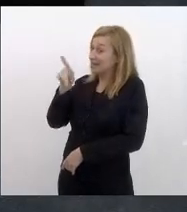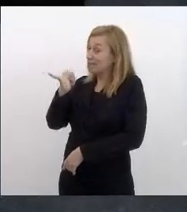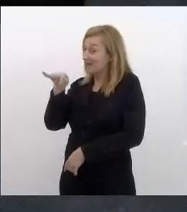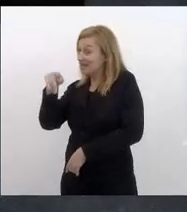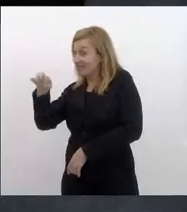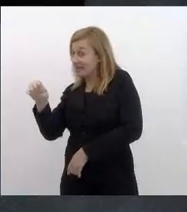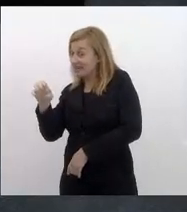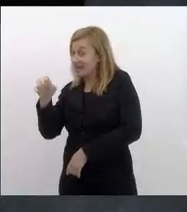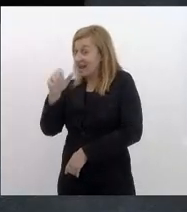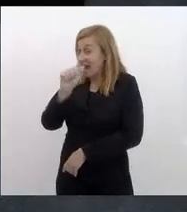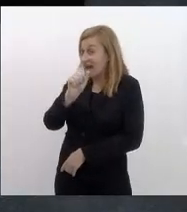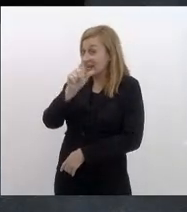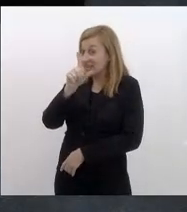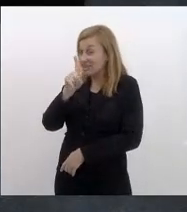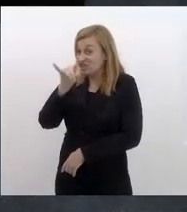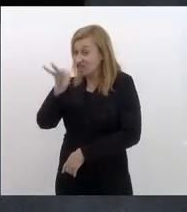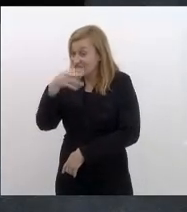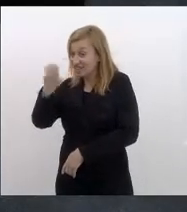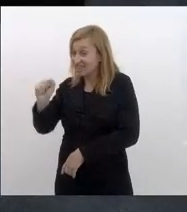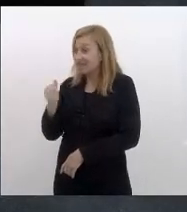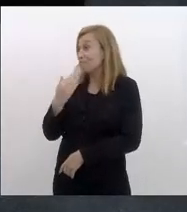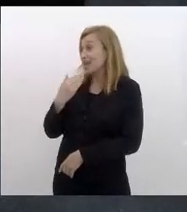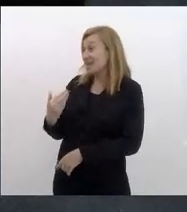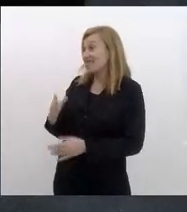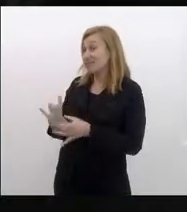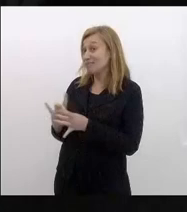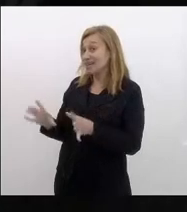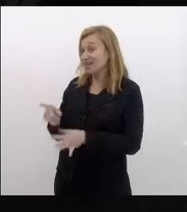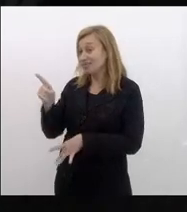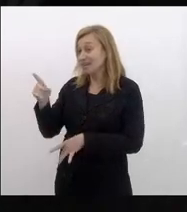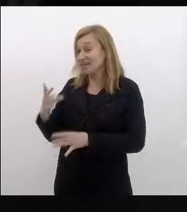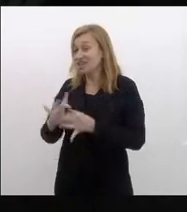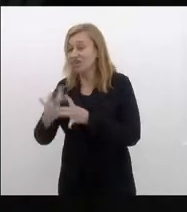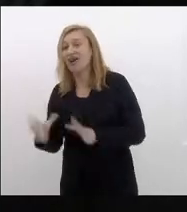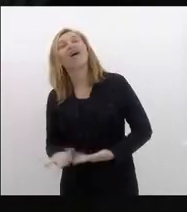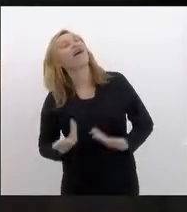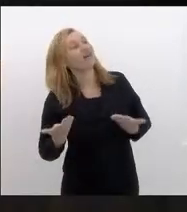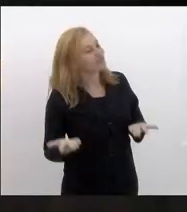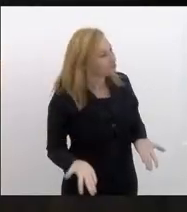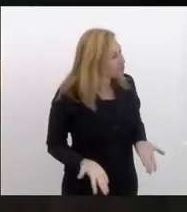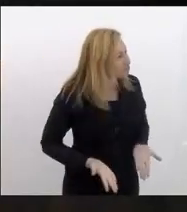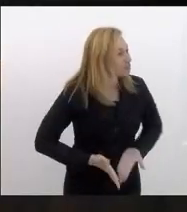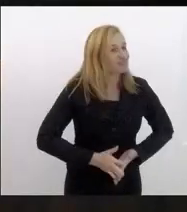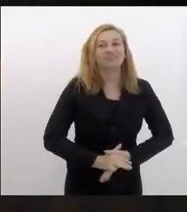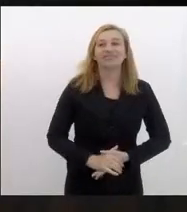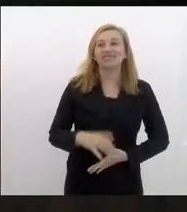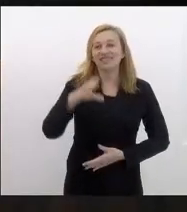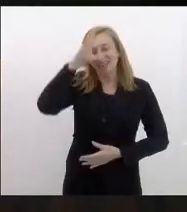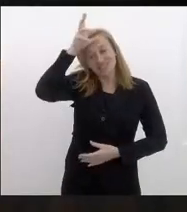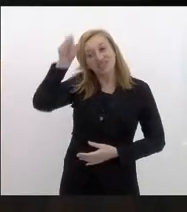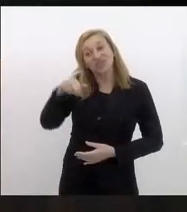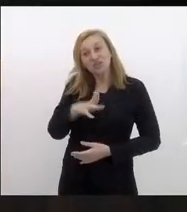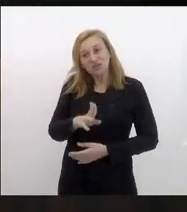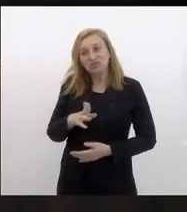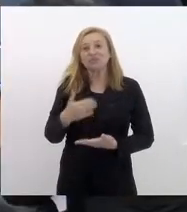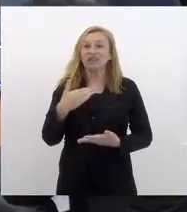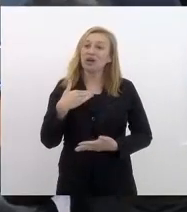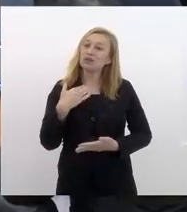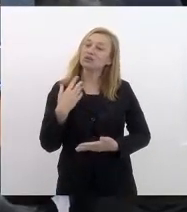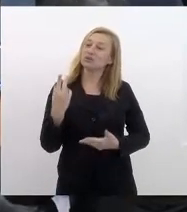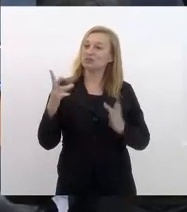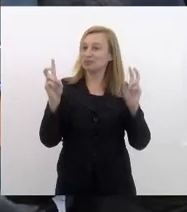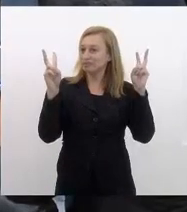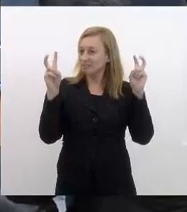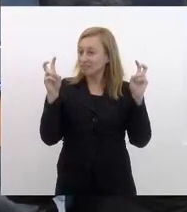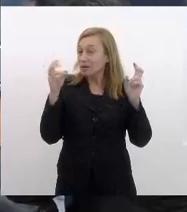adjacência a gente está pedindo autorização conceder aqui eu estou com pena da